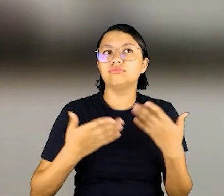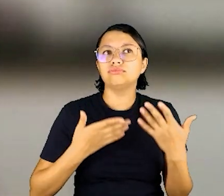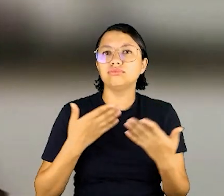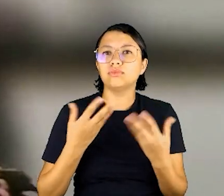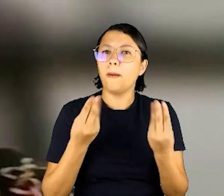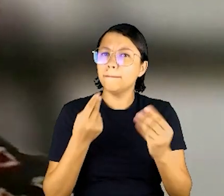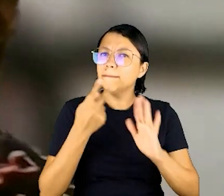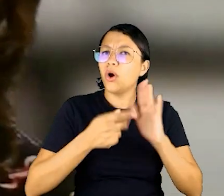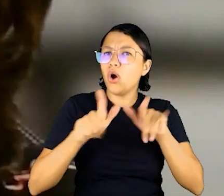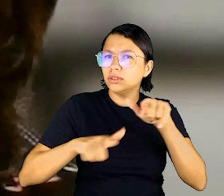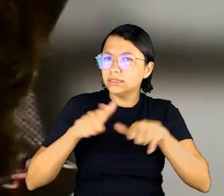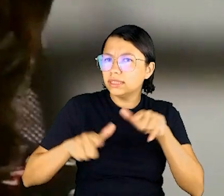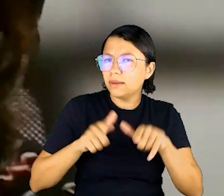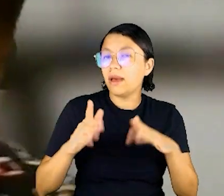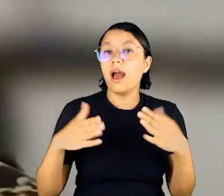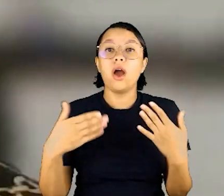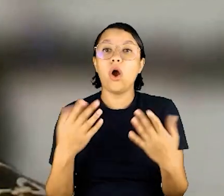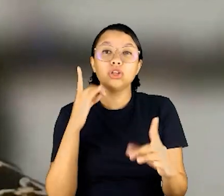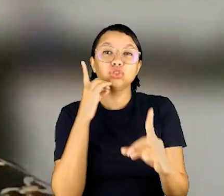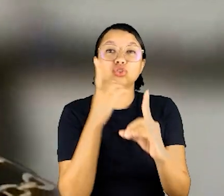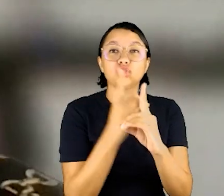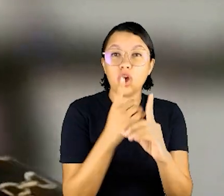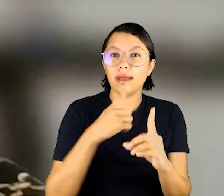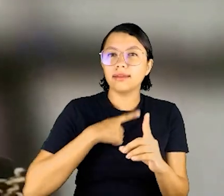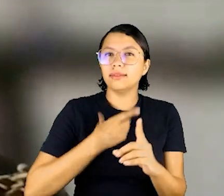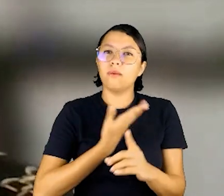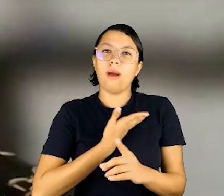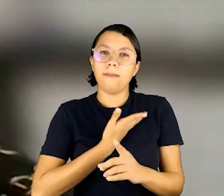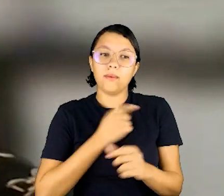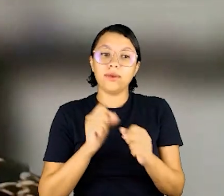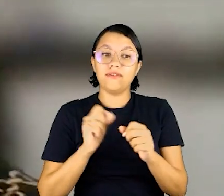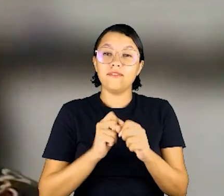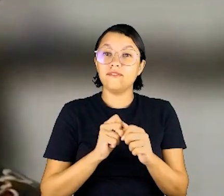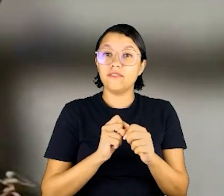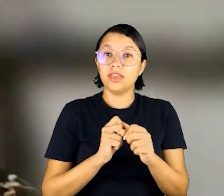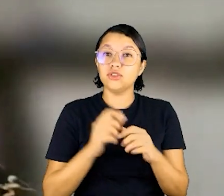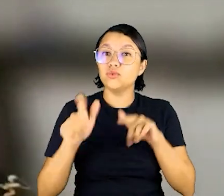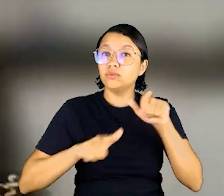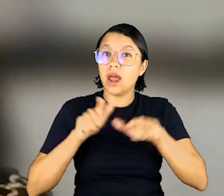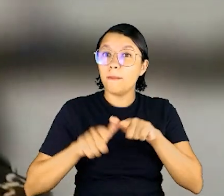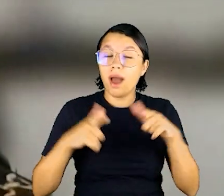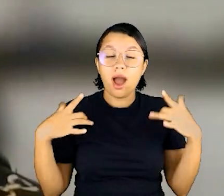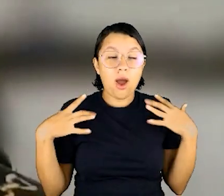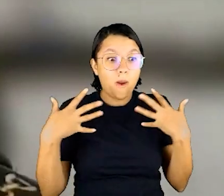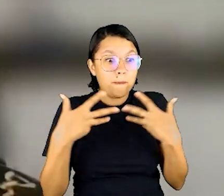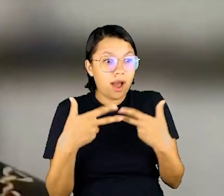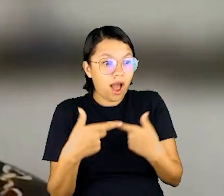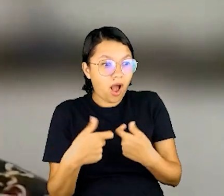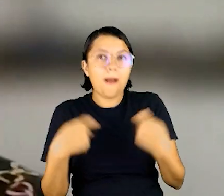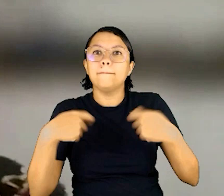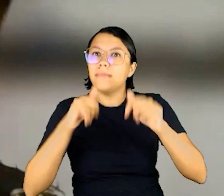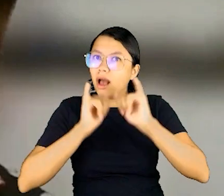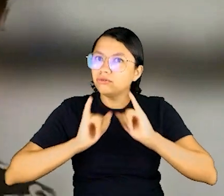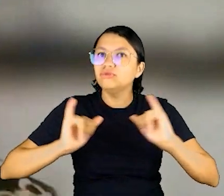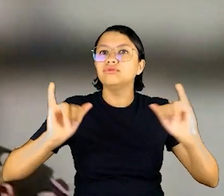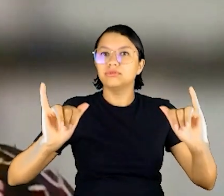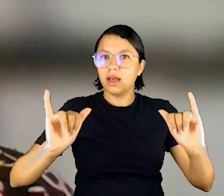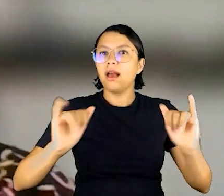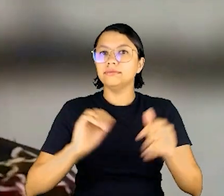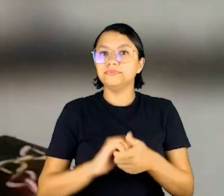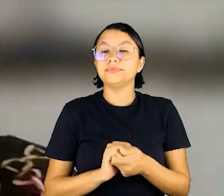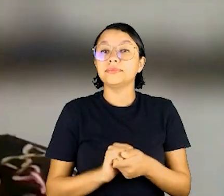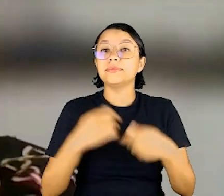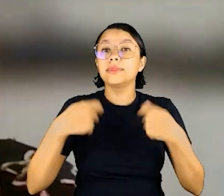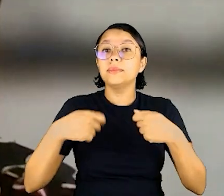muito trabalho, né? E quando a gente descobre que tem um colega que fez um trabalho tão incrível, nós temos que